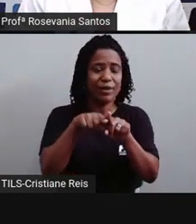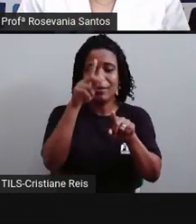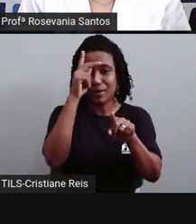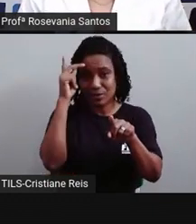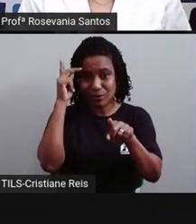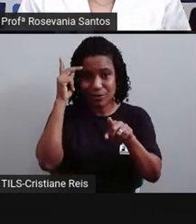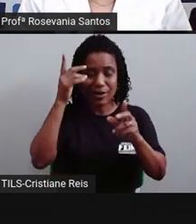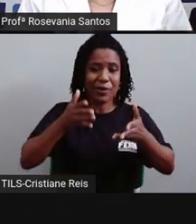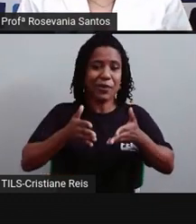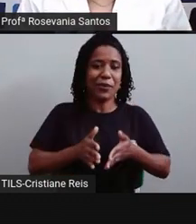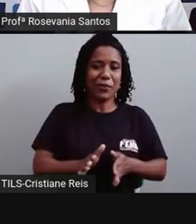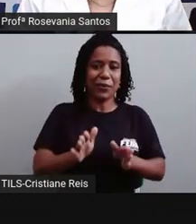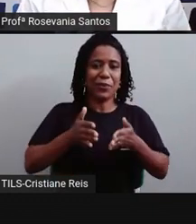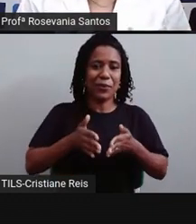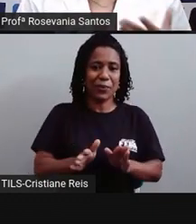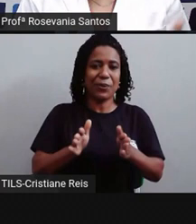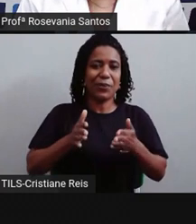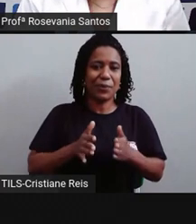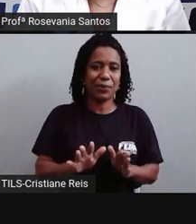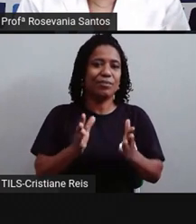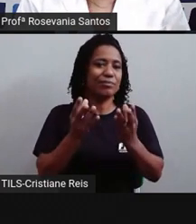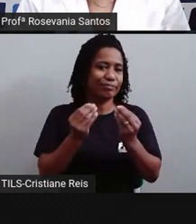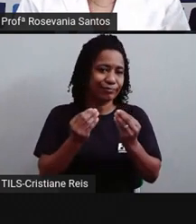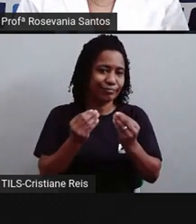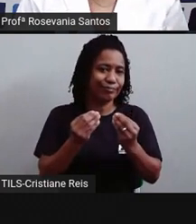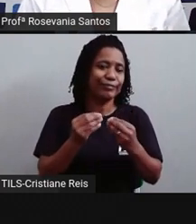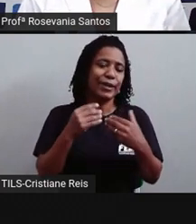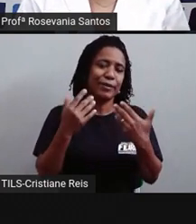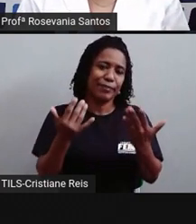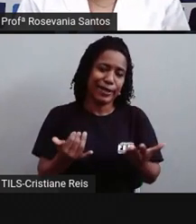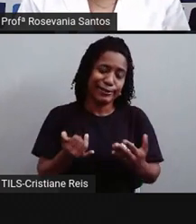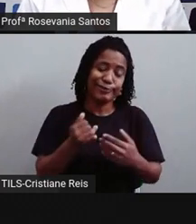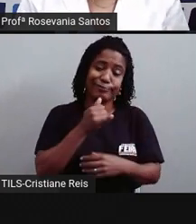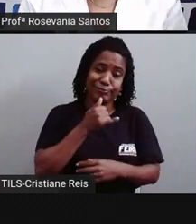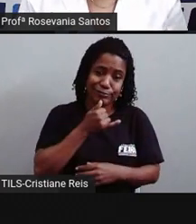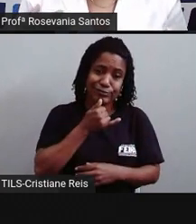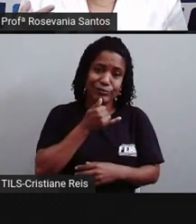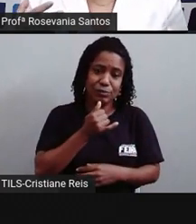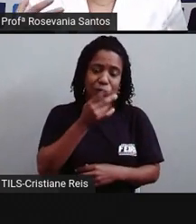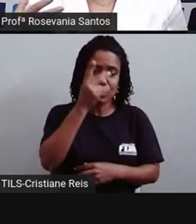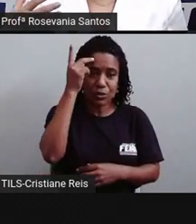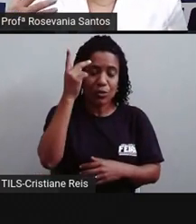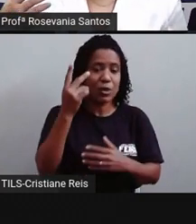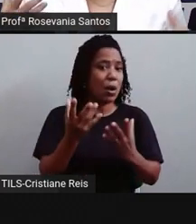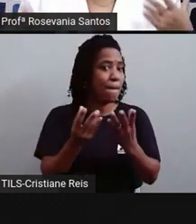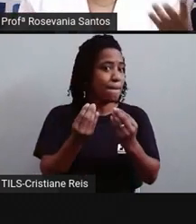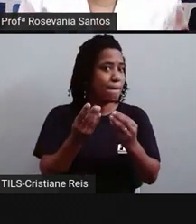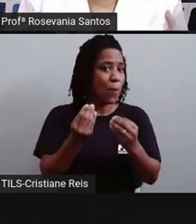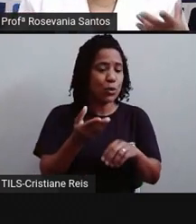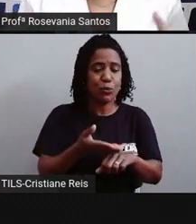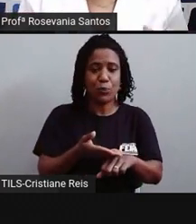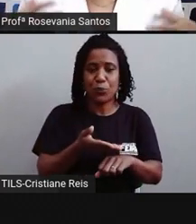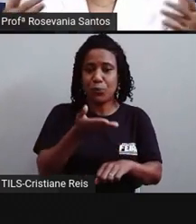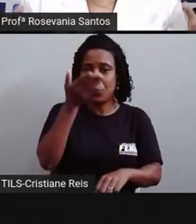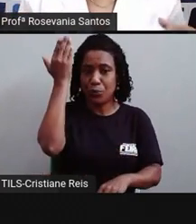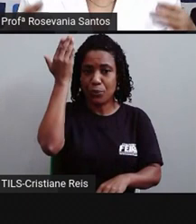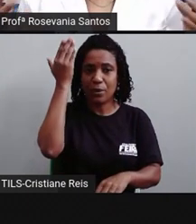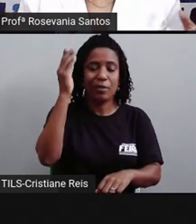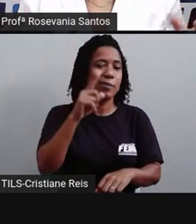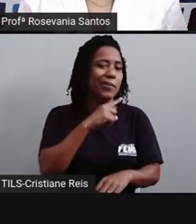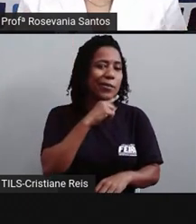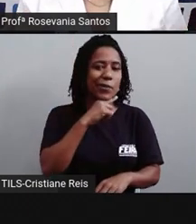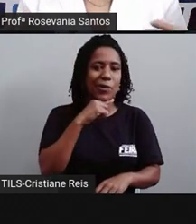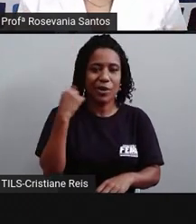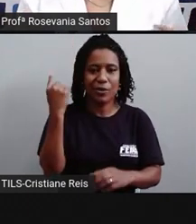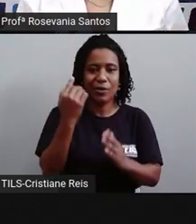E também, infelizmente, muitas mais pessoas morreram. A gente acha que na história brasileira nunca teve um